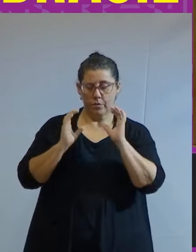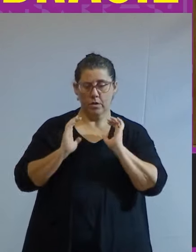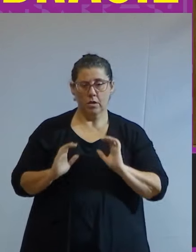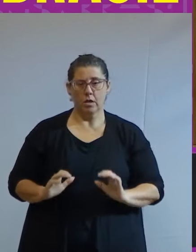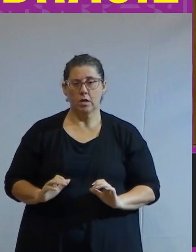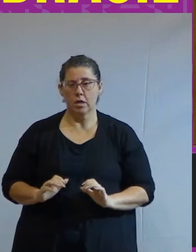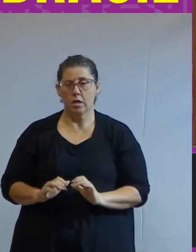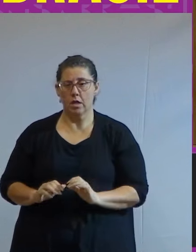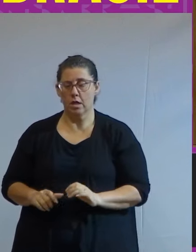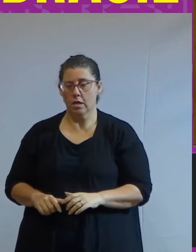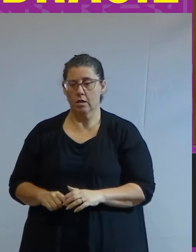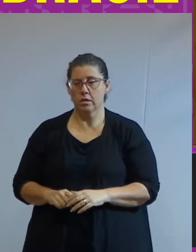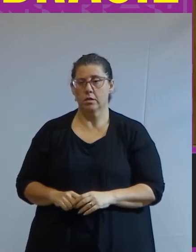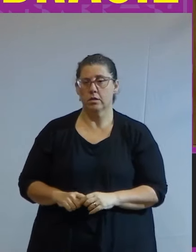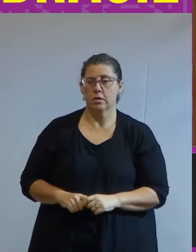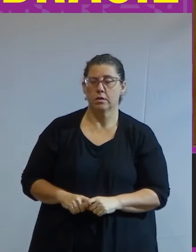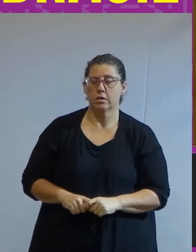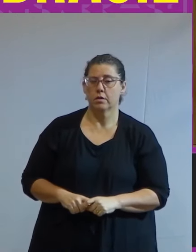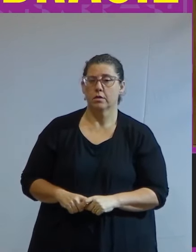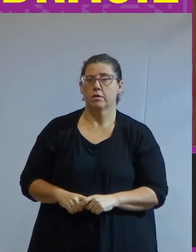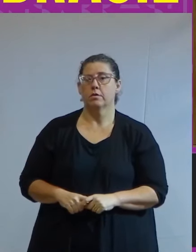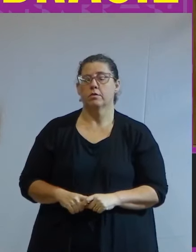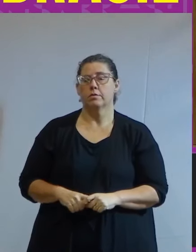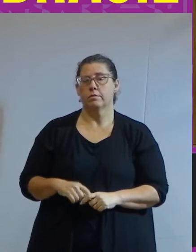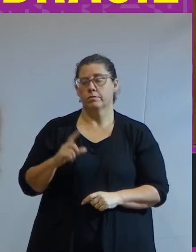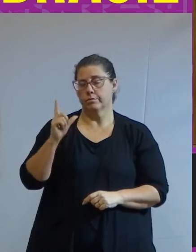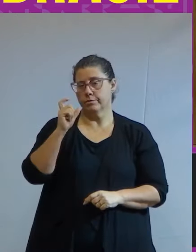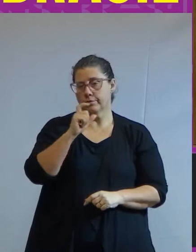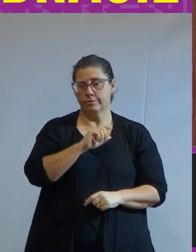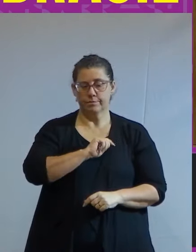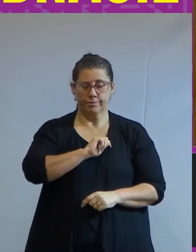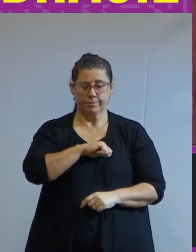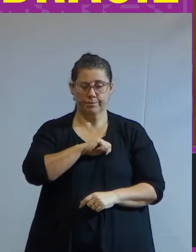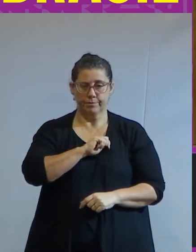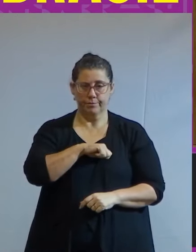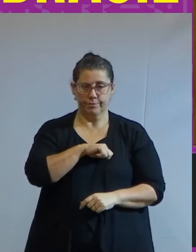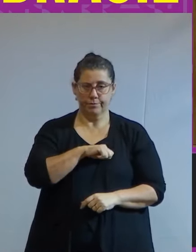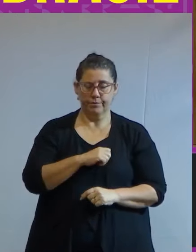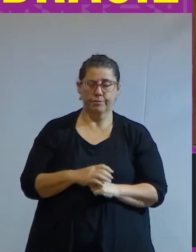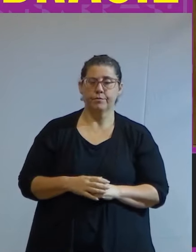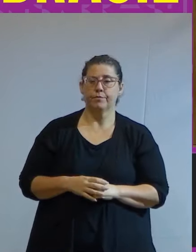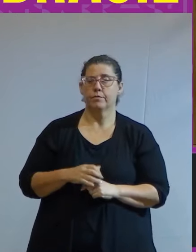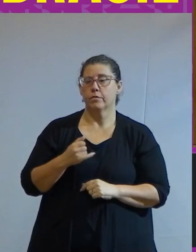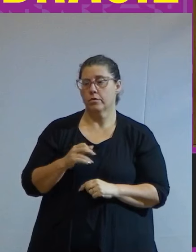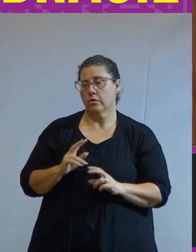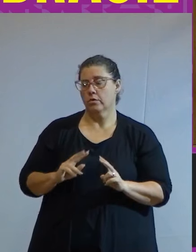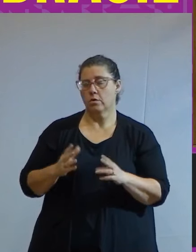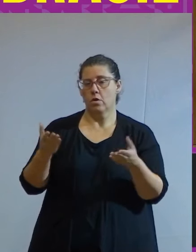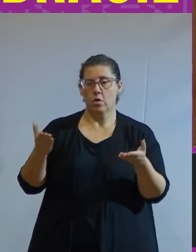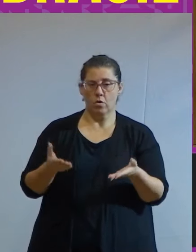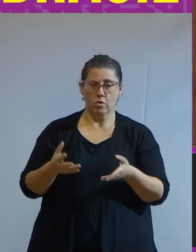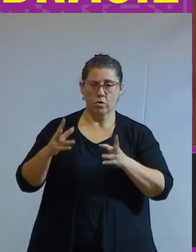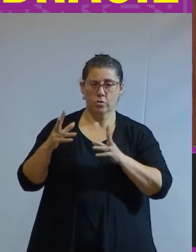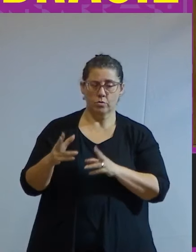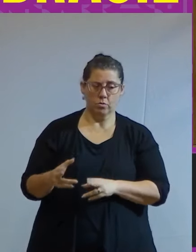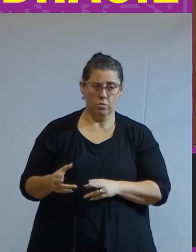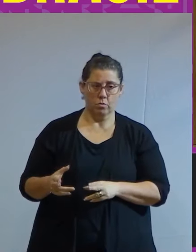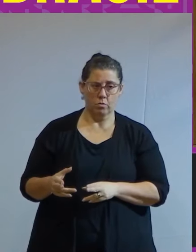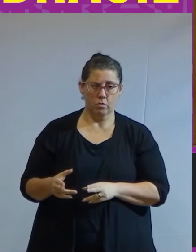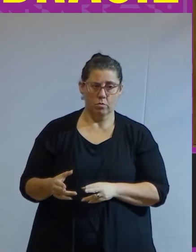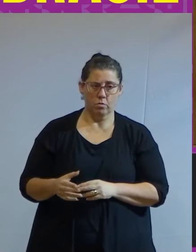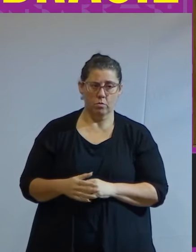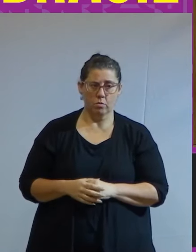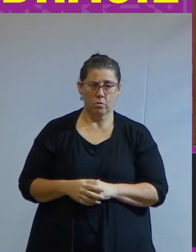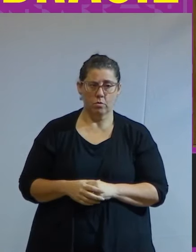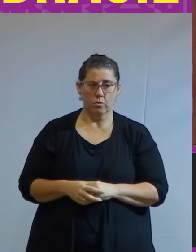de uma espoliação extrema e cruel ora se continuamos hoje na mesma situação em que